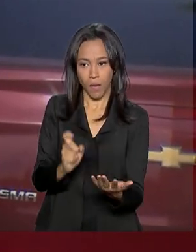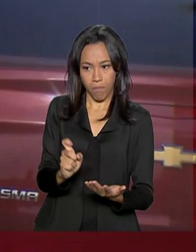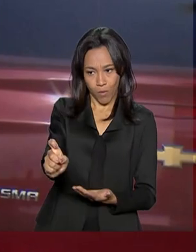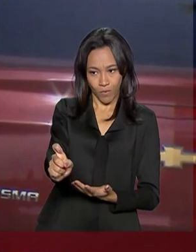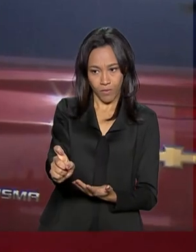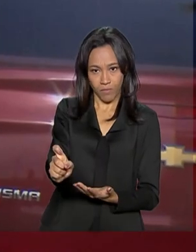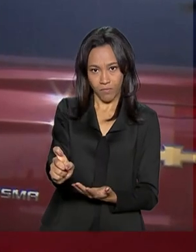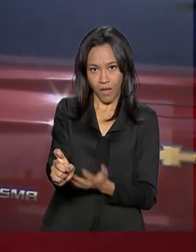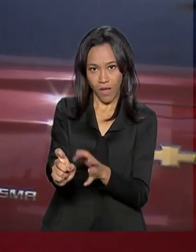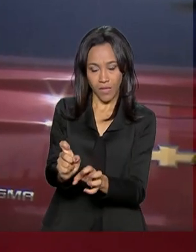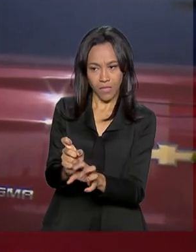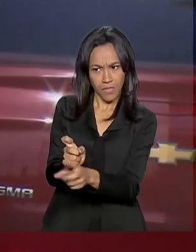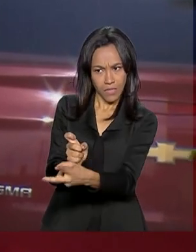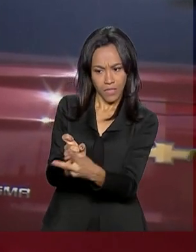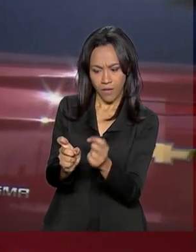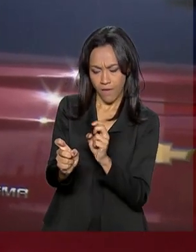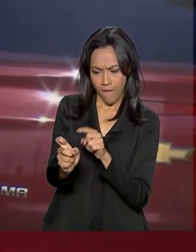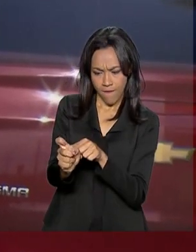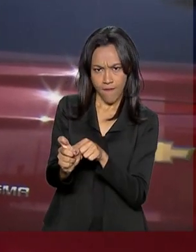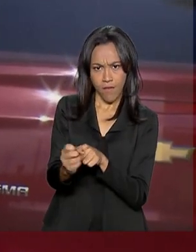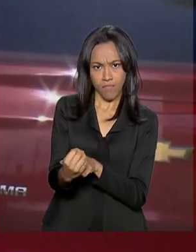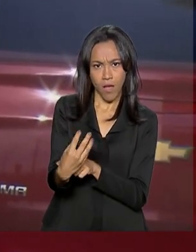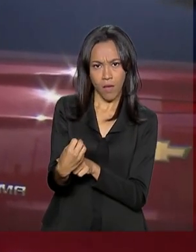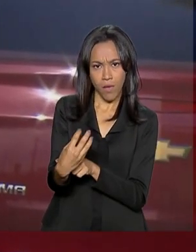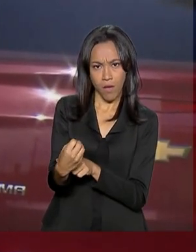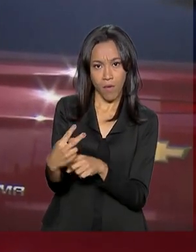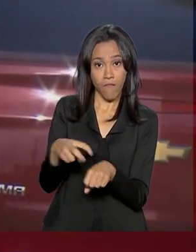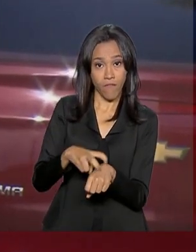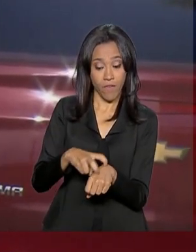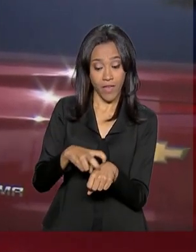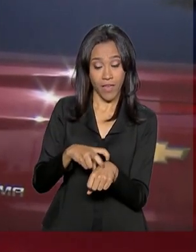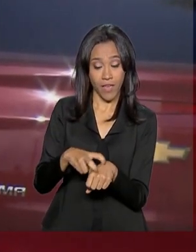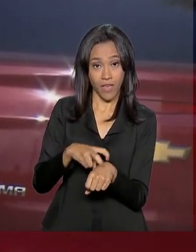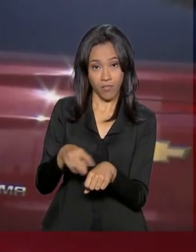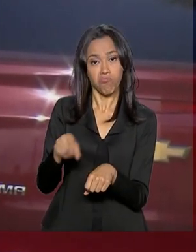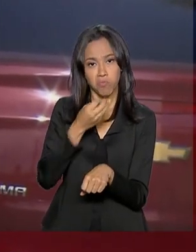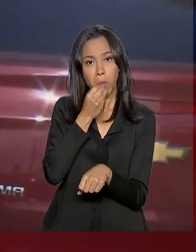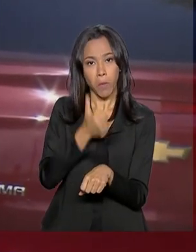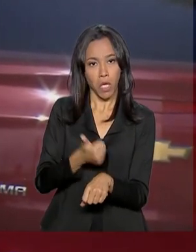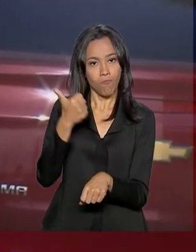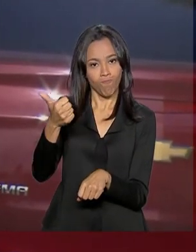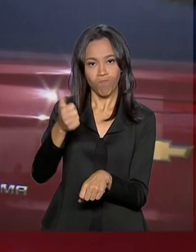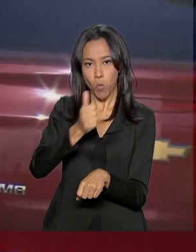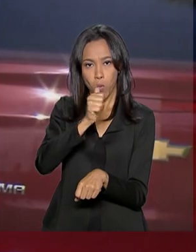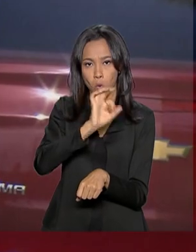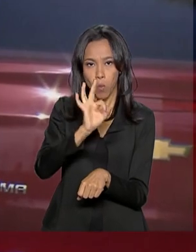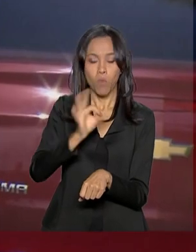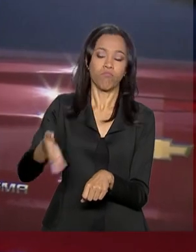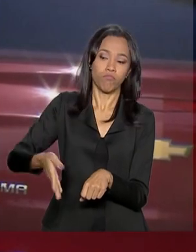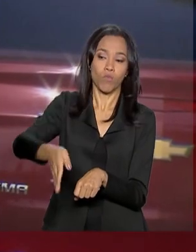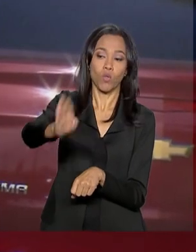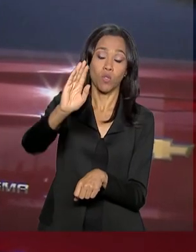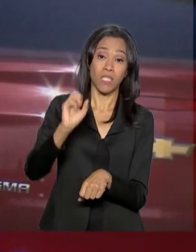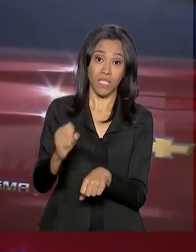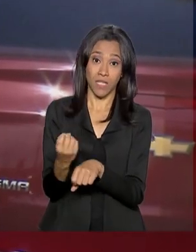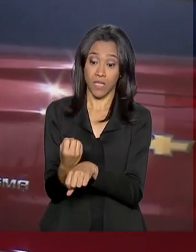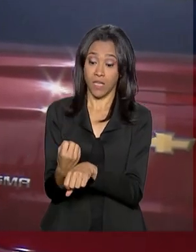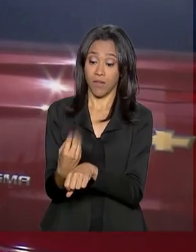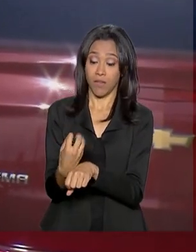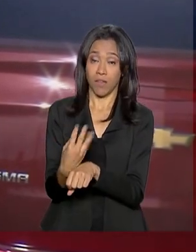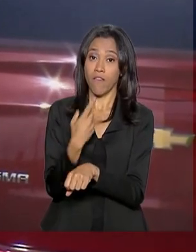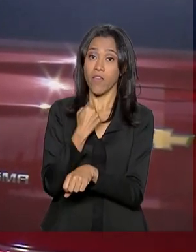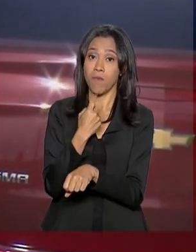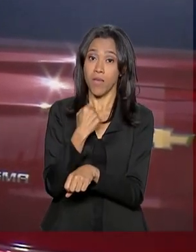dos motoristas. Se a luz verde acende, indica que o motorista está sóbrio e aí ele continua a viagem. Mas se acender a luz